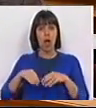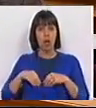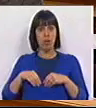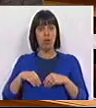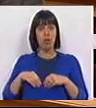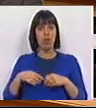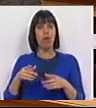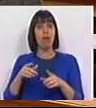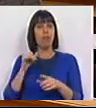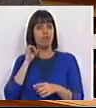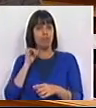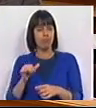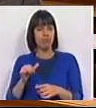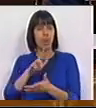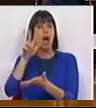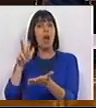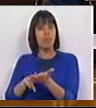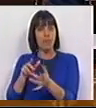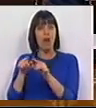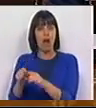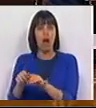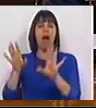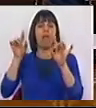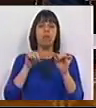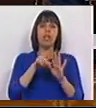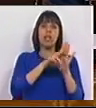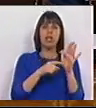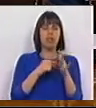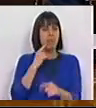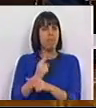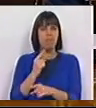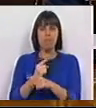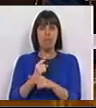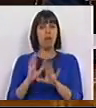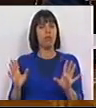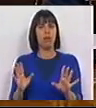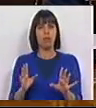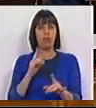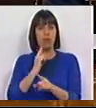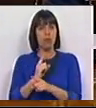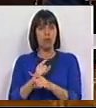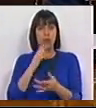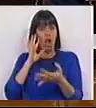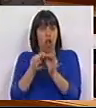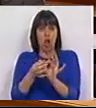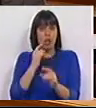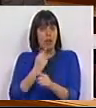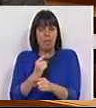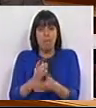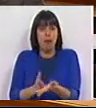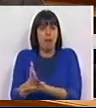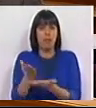aprovada, este regime mantém a sua razão de ser.